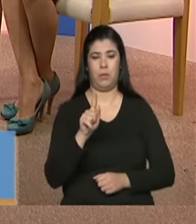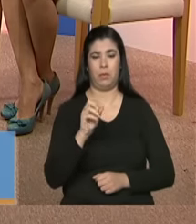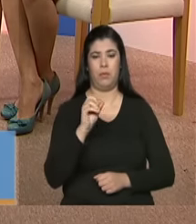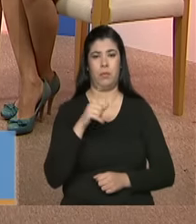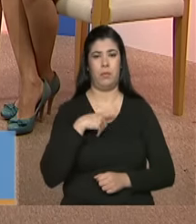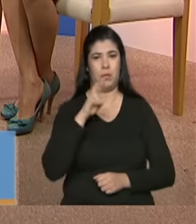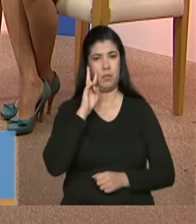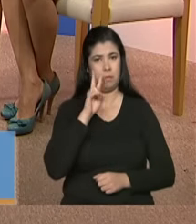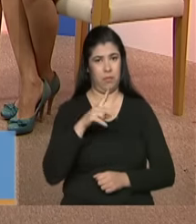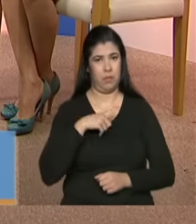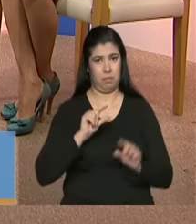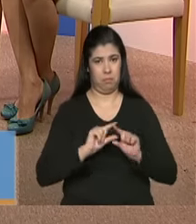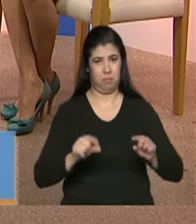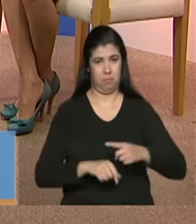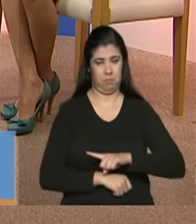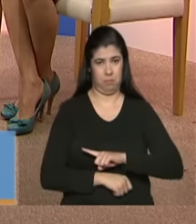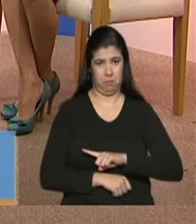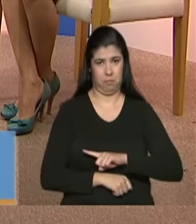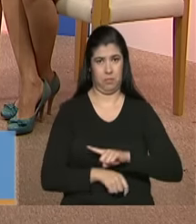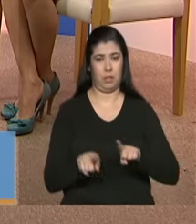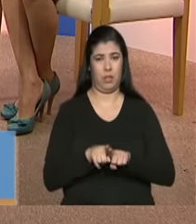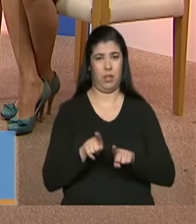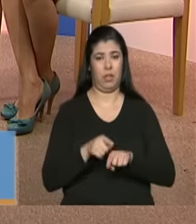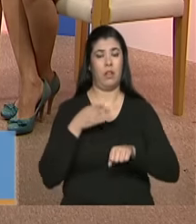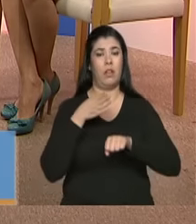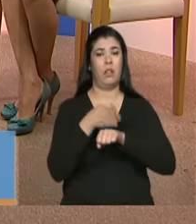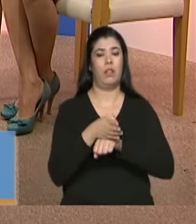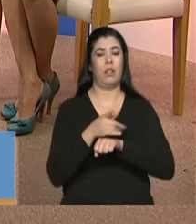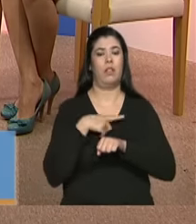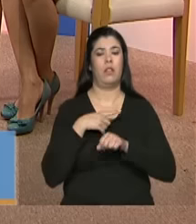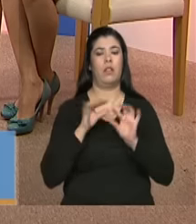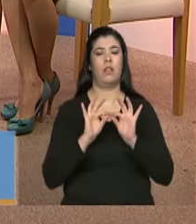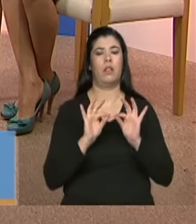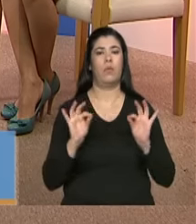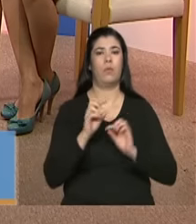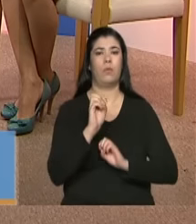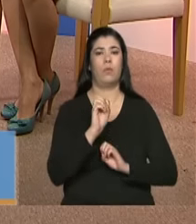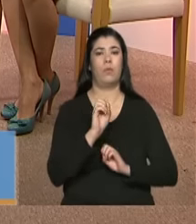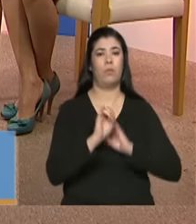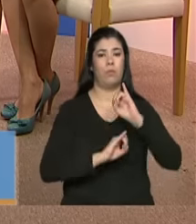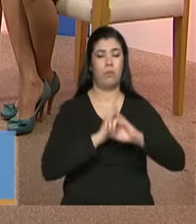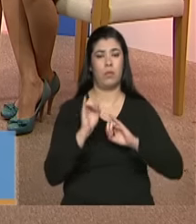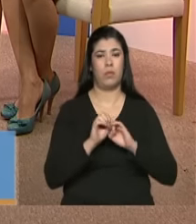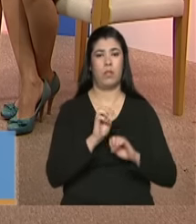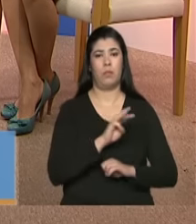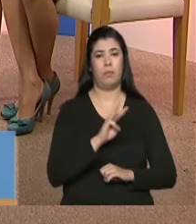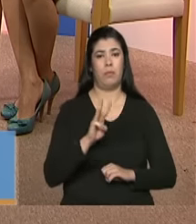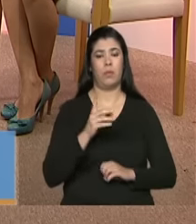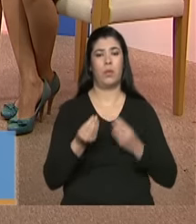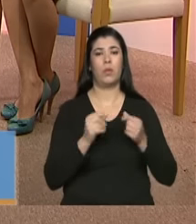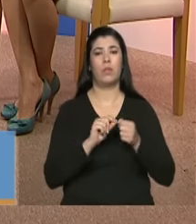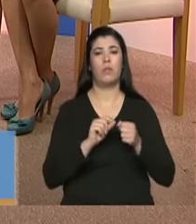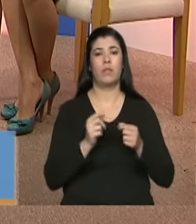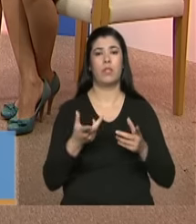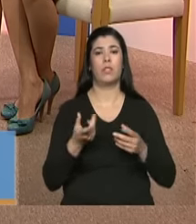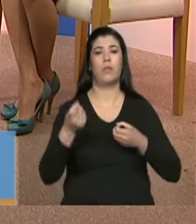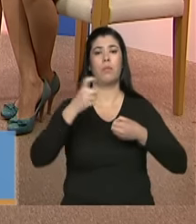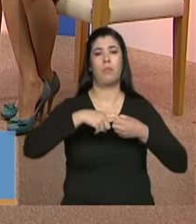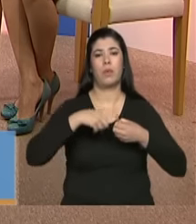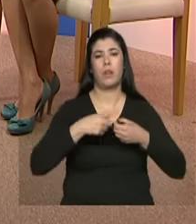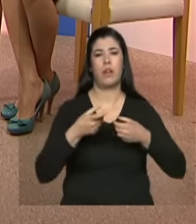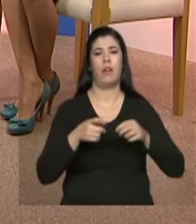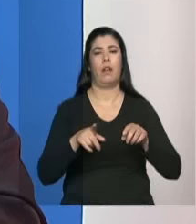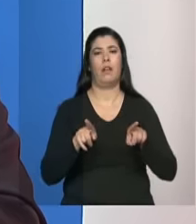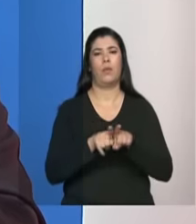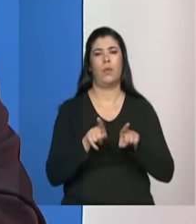e vocês podem acessar pelo link da assistência social as informações sobre as pactuações e as